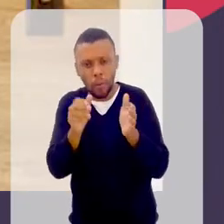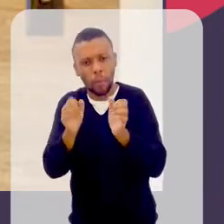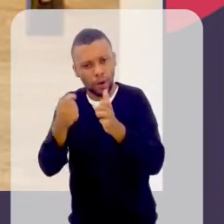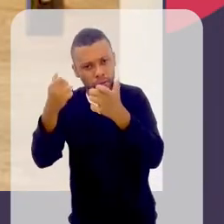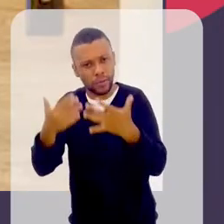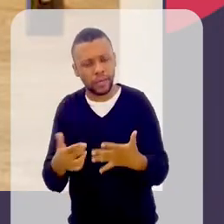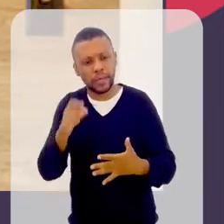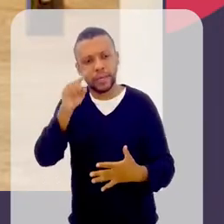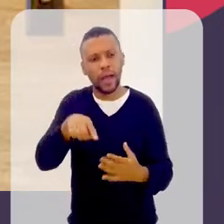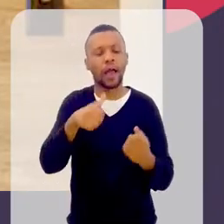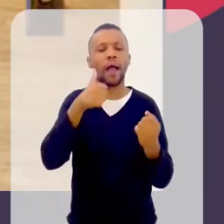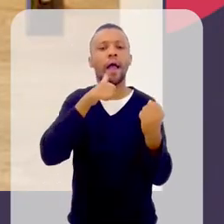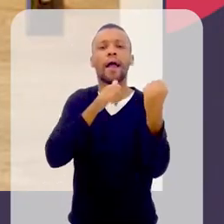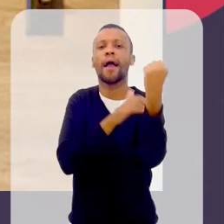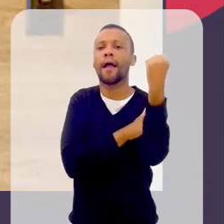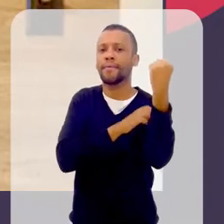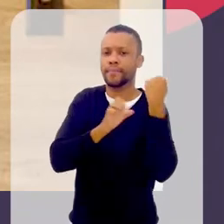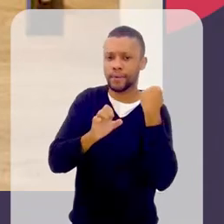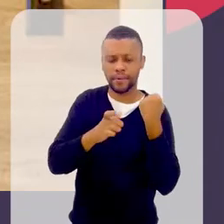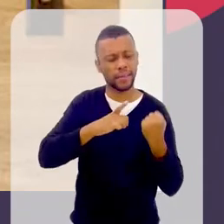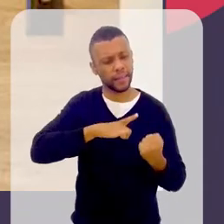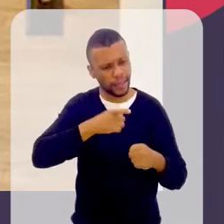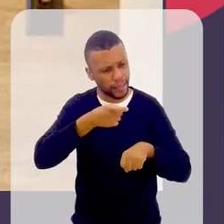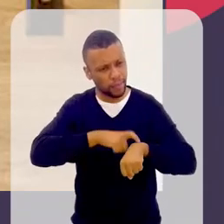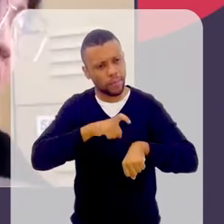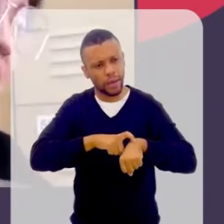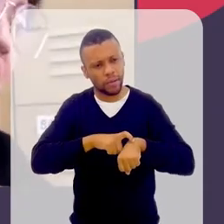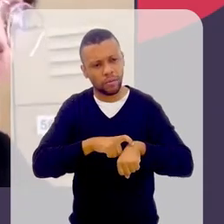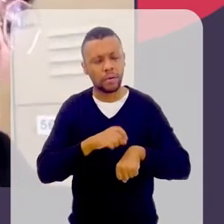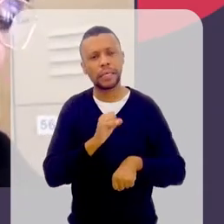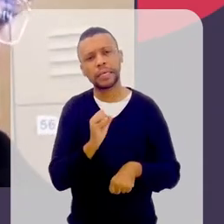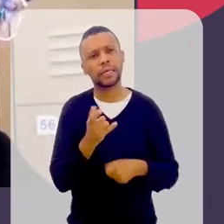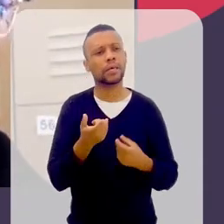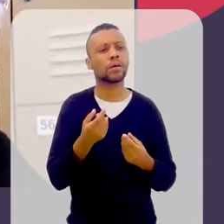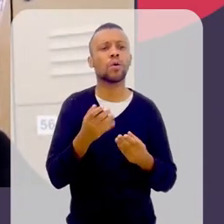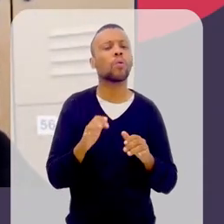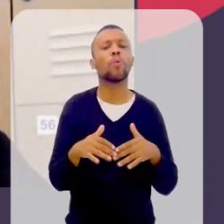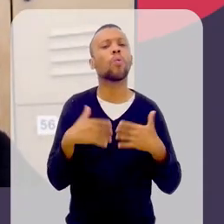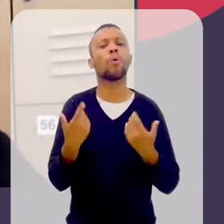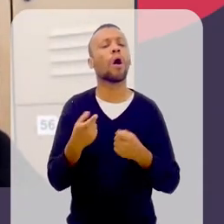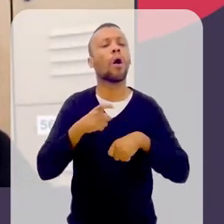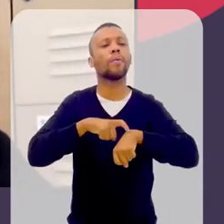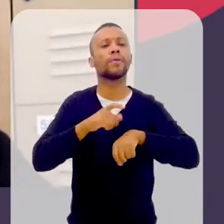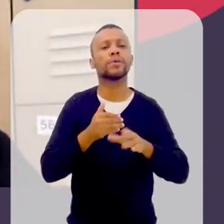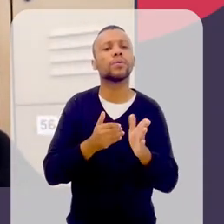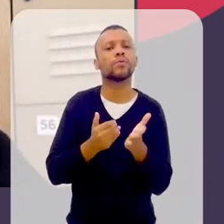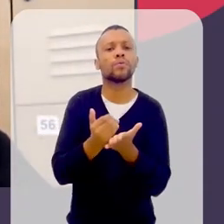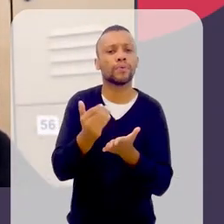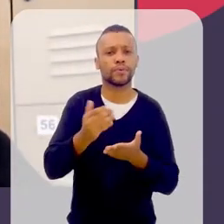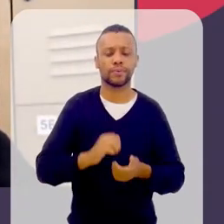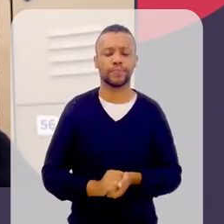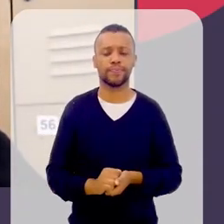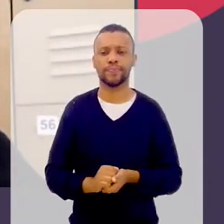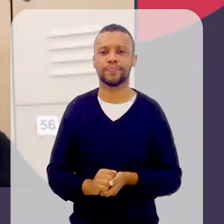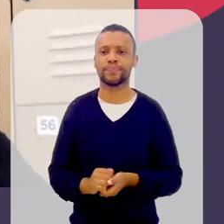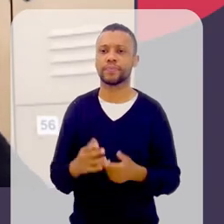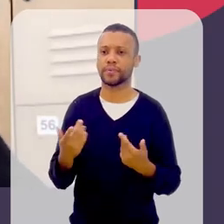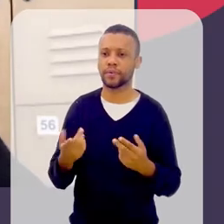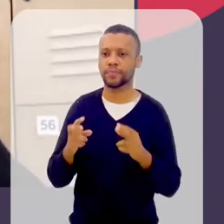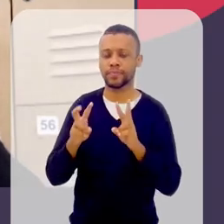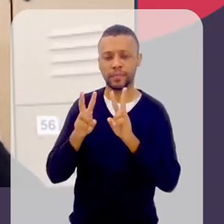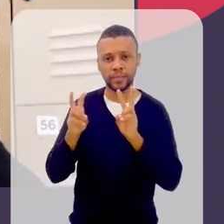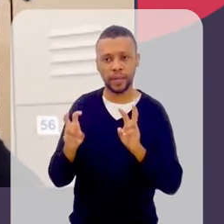Existe esse momento? Quando que foi? Esse é um tema, né? Que